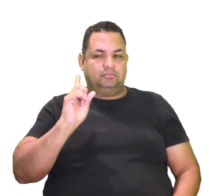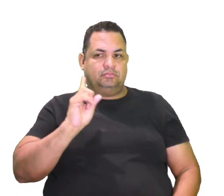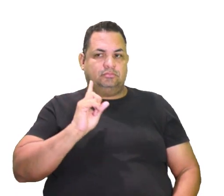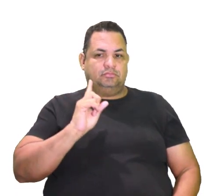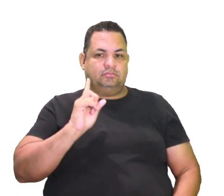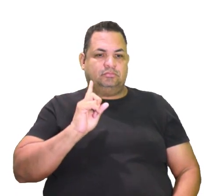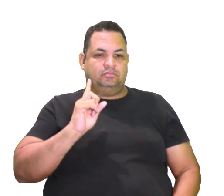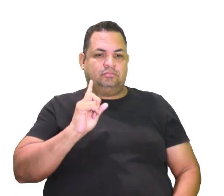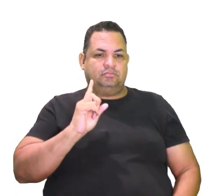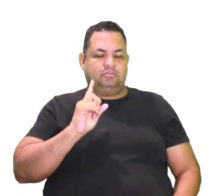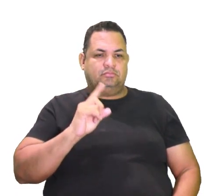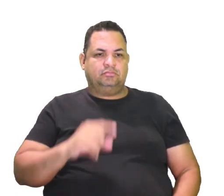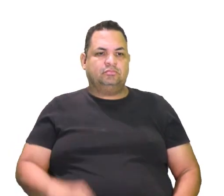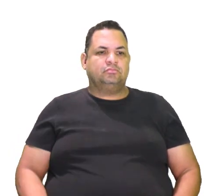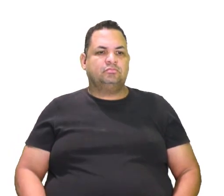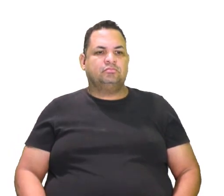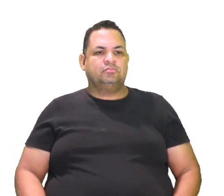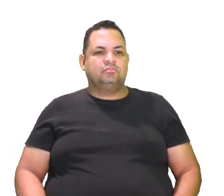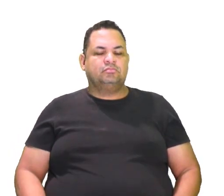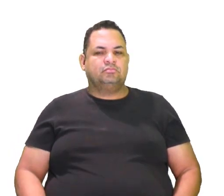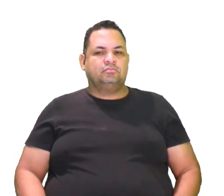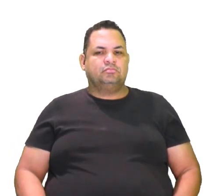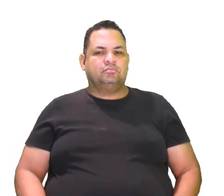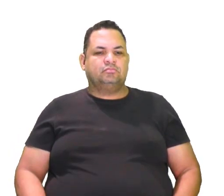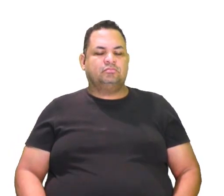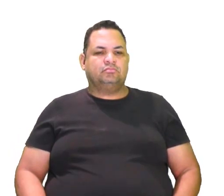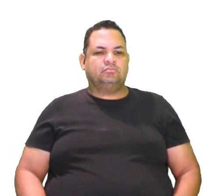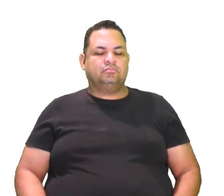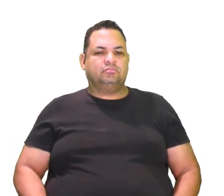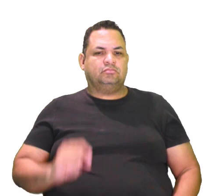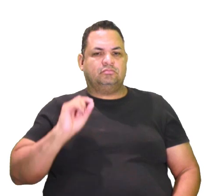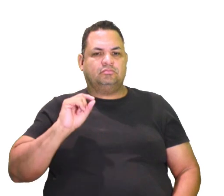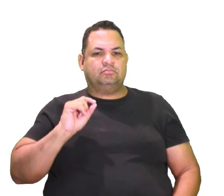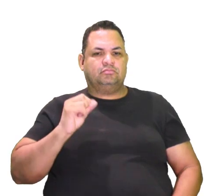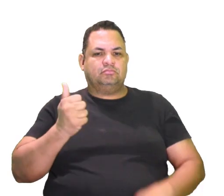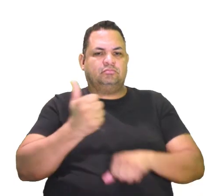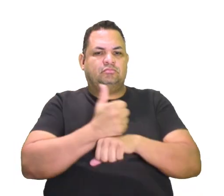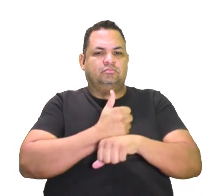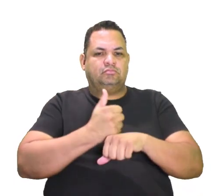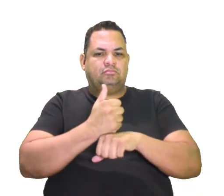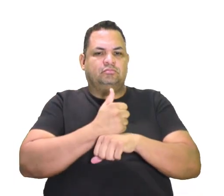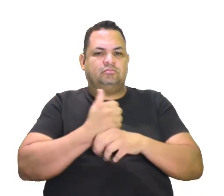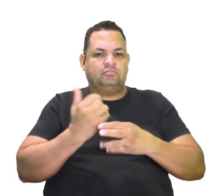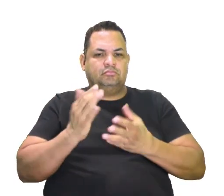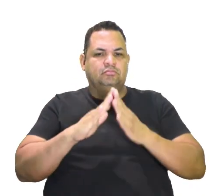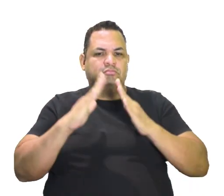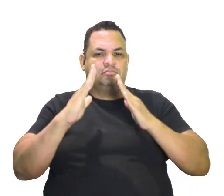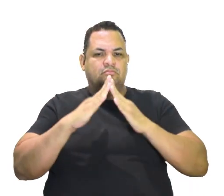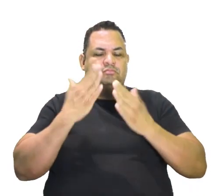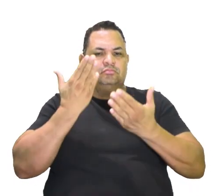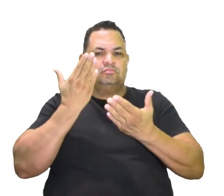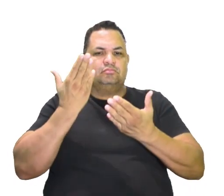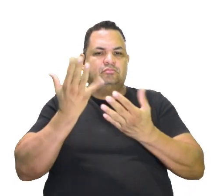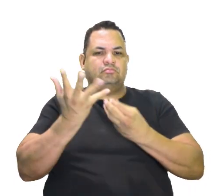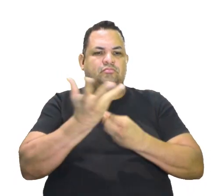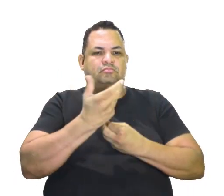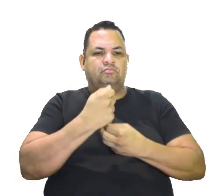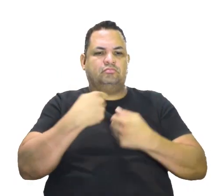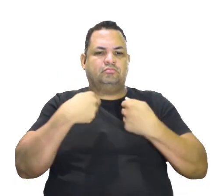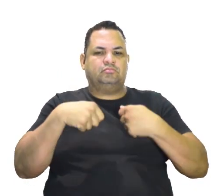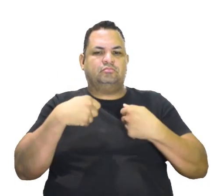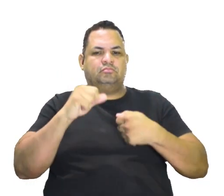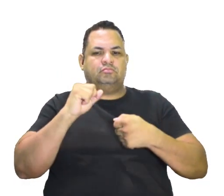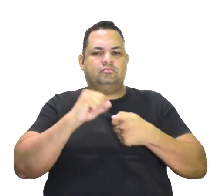é, que é fake, né? Então, o que o artista acadêmico deveria fazer?